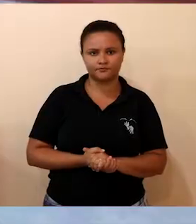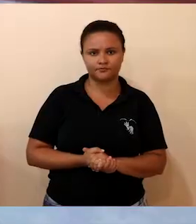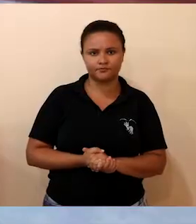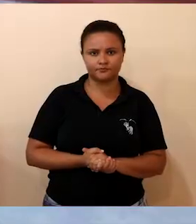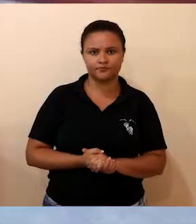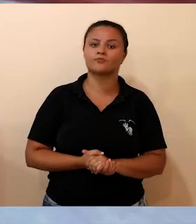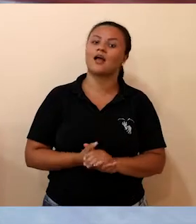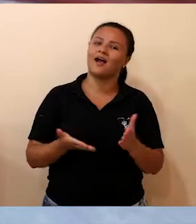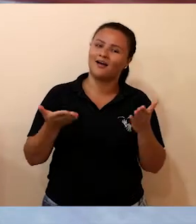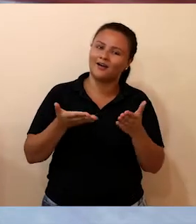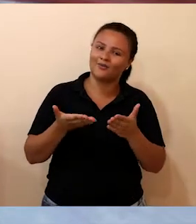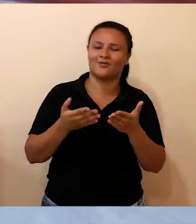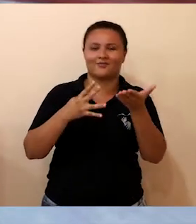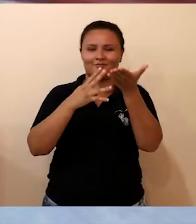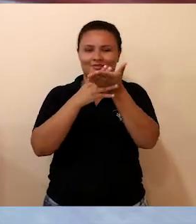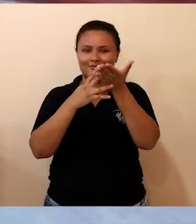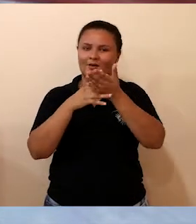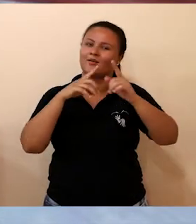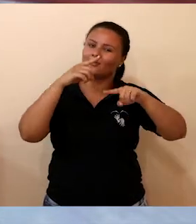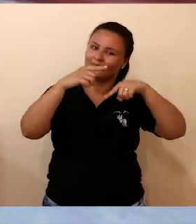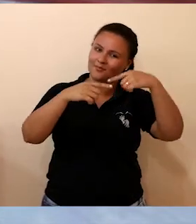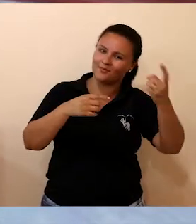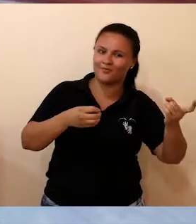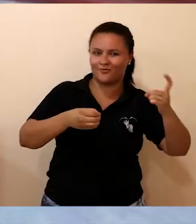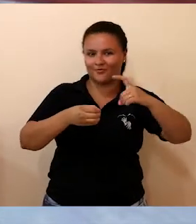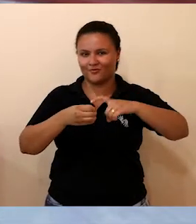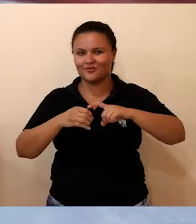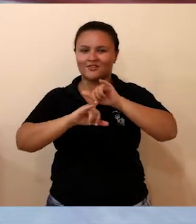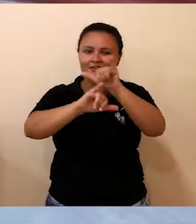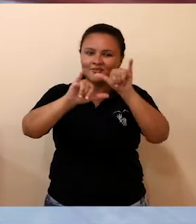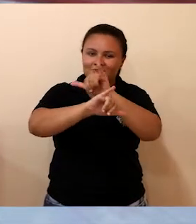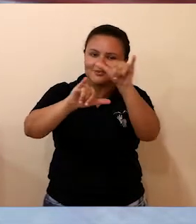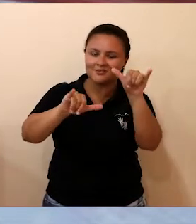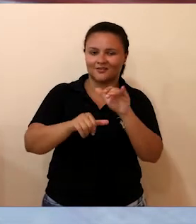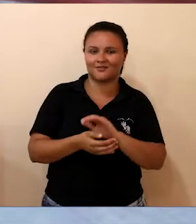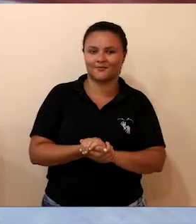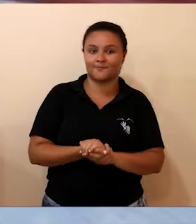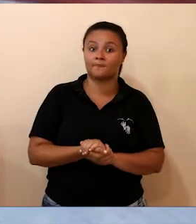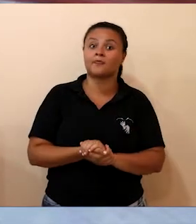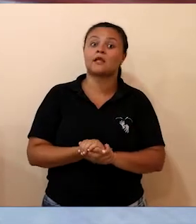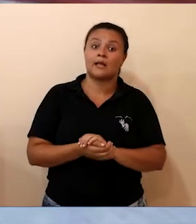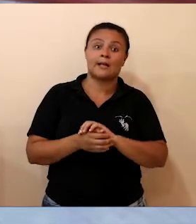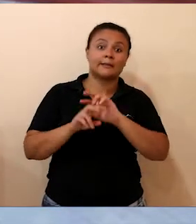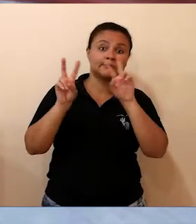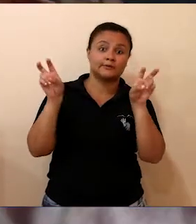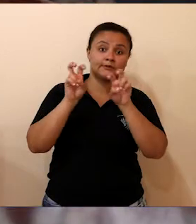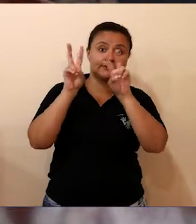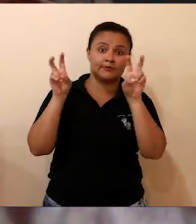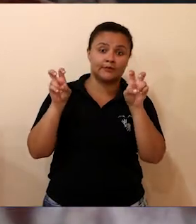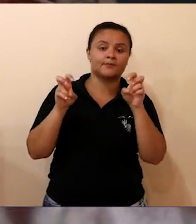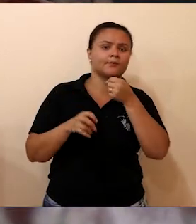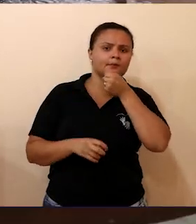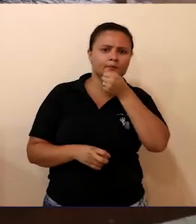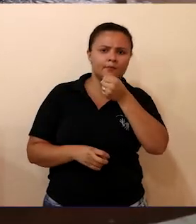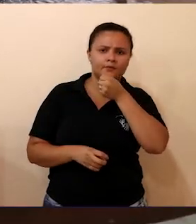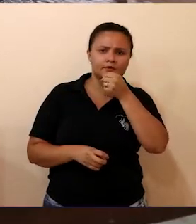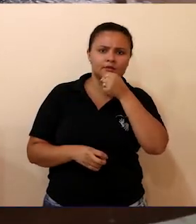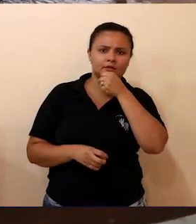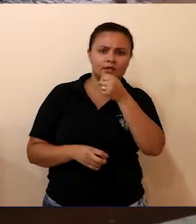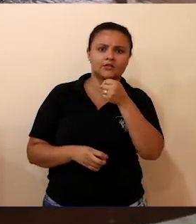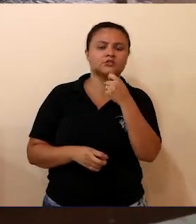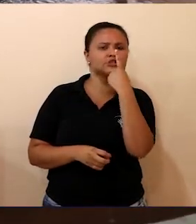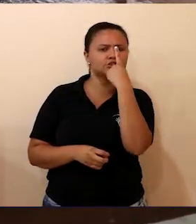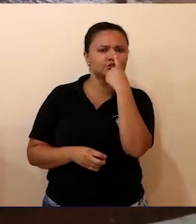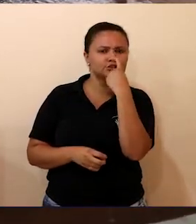Nós vamos a um rápido intervalo e já voltamos com mais notícias para você. A seguir, vamos mostrar uma reportagem sobre a cadeia do